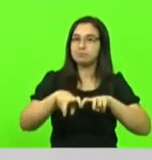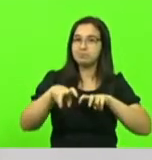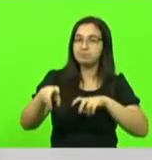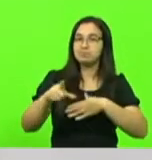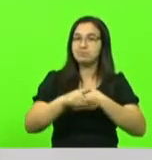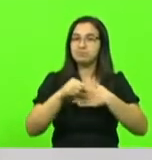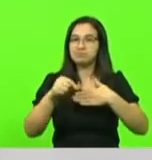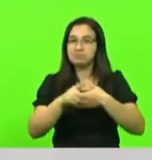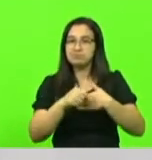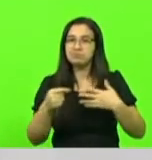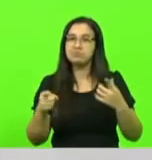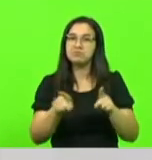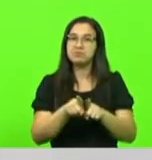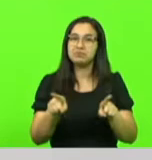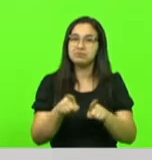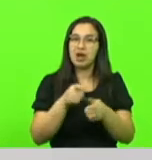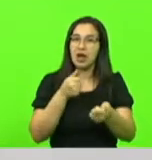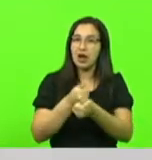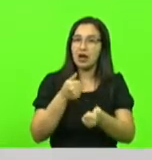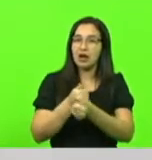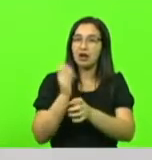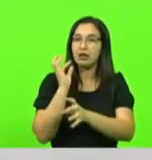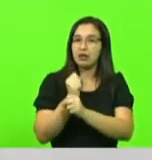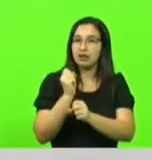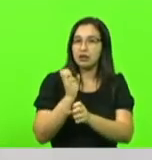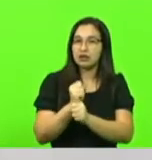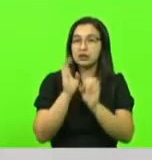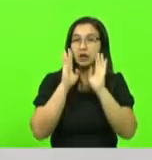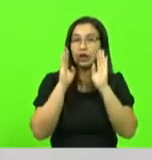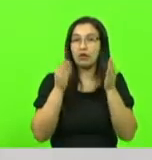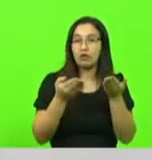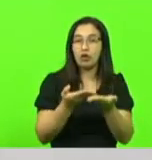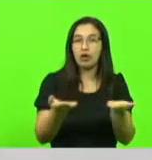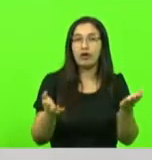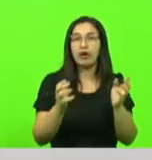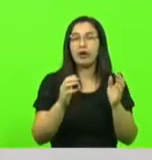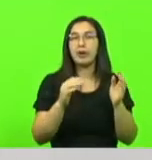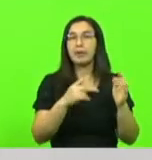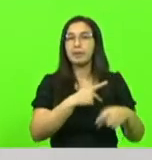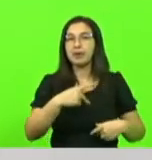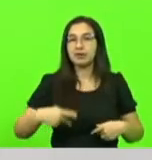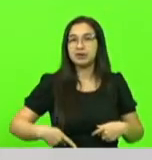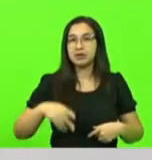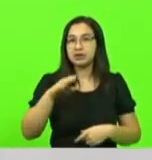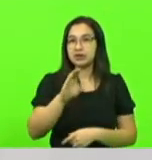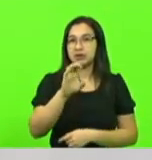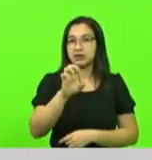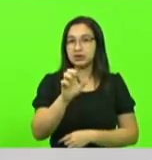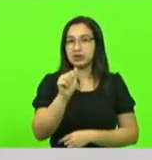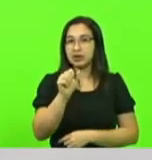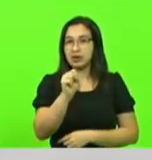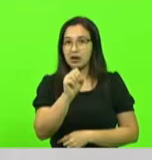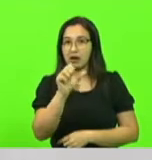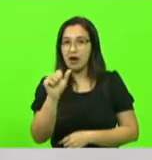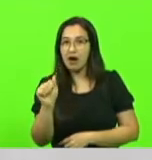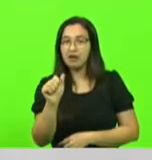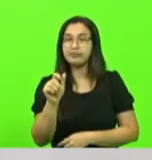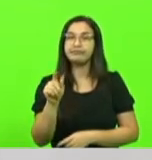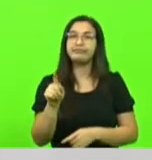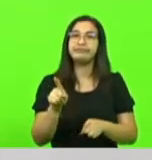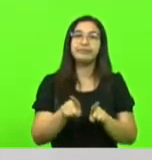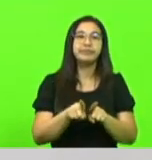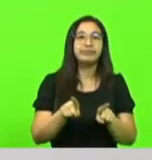a Fazenda, especialmente a nossa presidente da CEASA, Edilene, o nosso